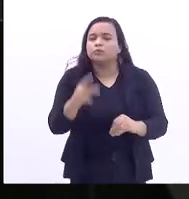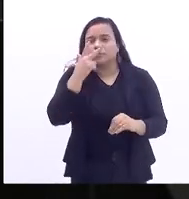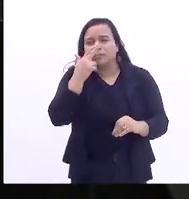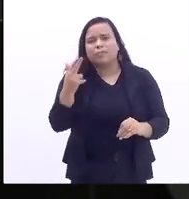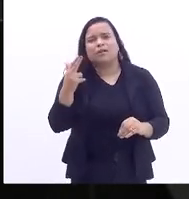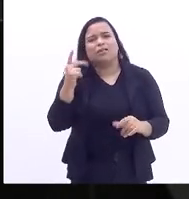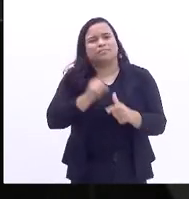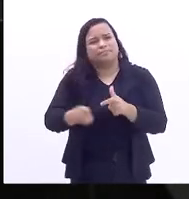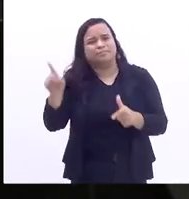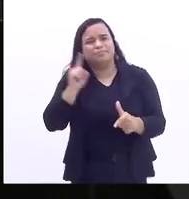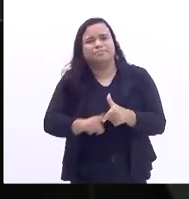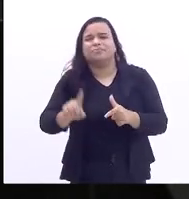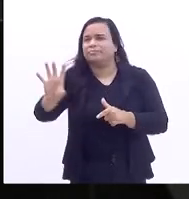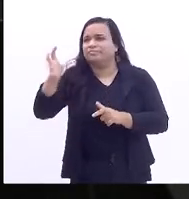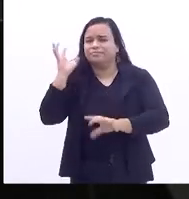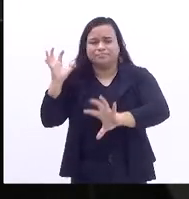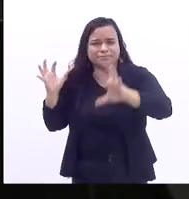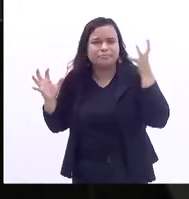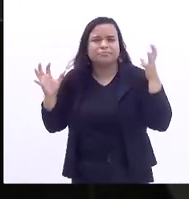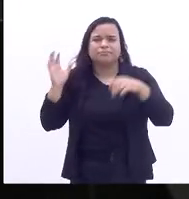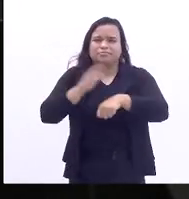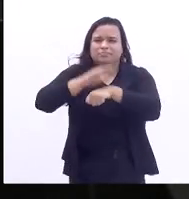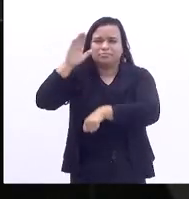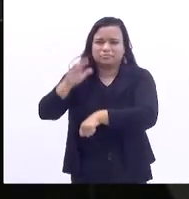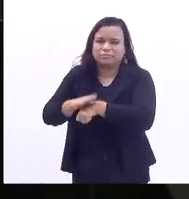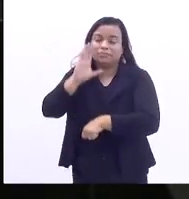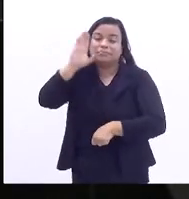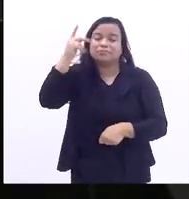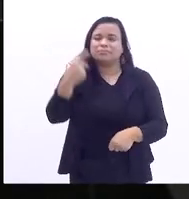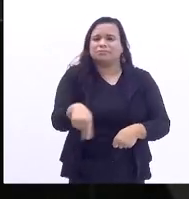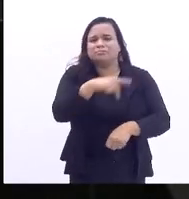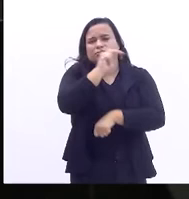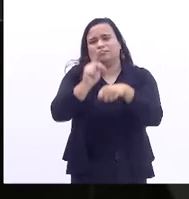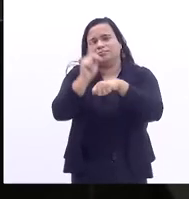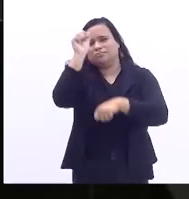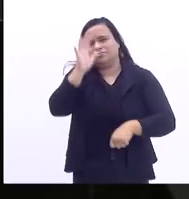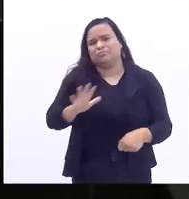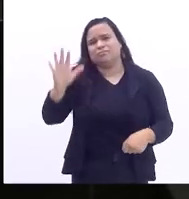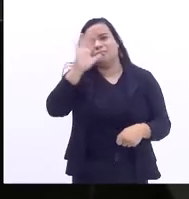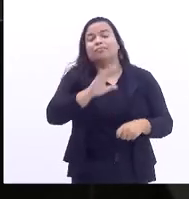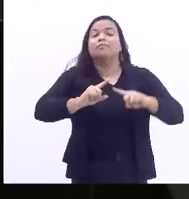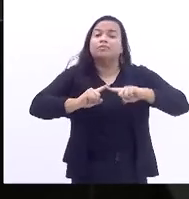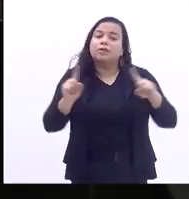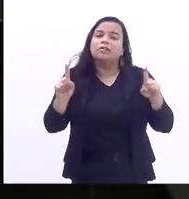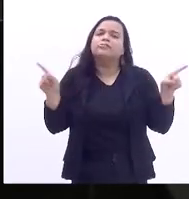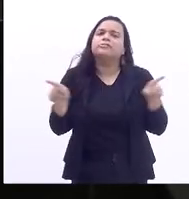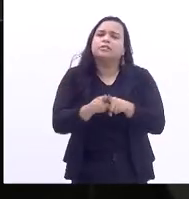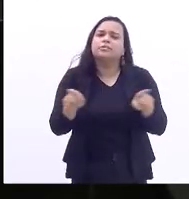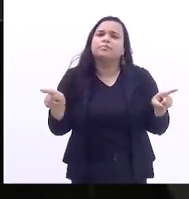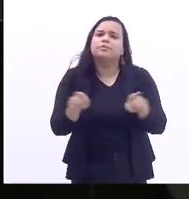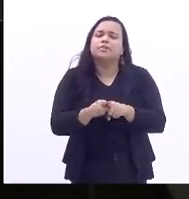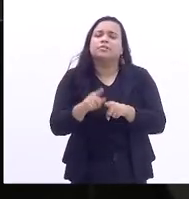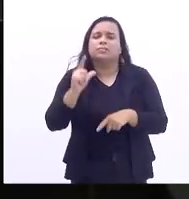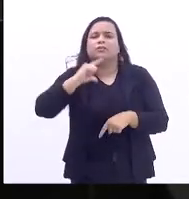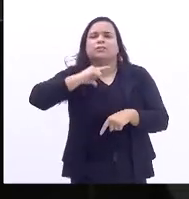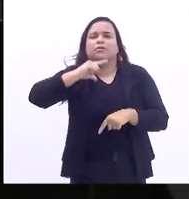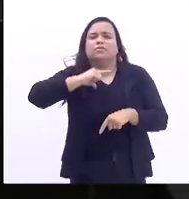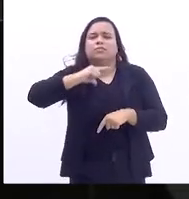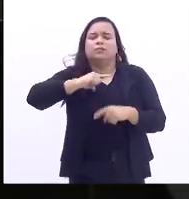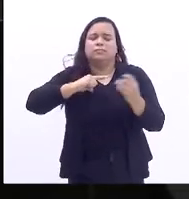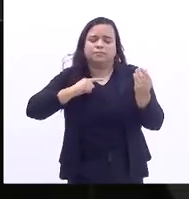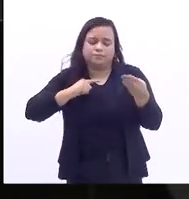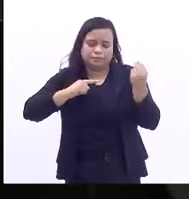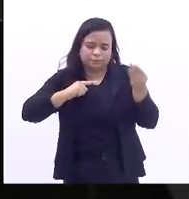ambiental, principalmente do nosso país, mas com repercussões